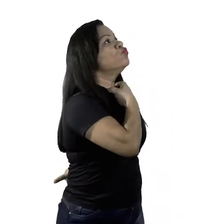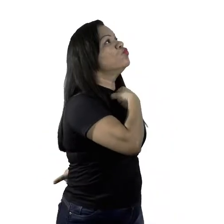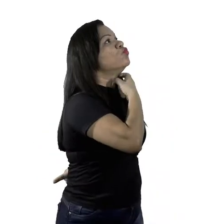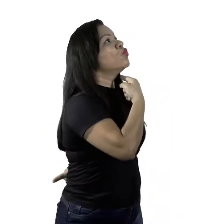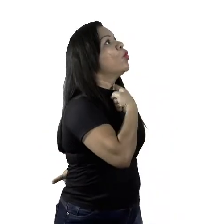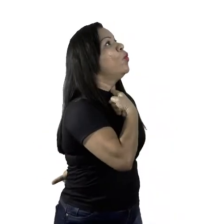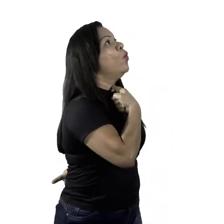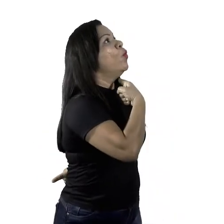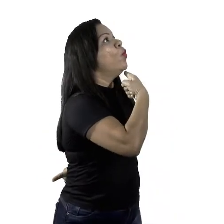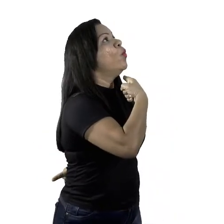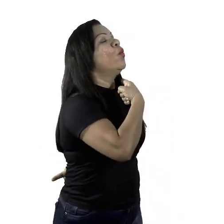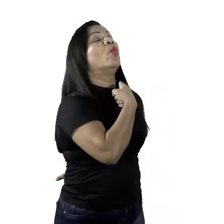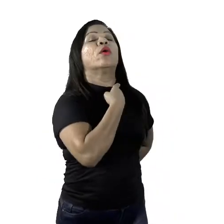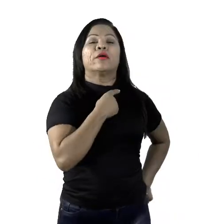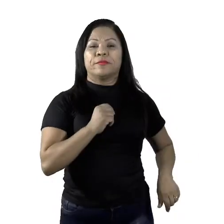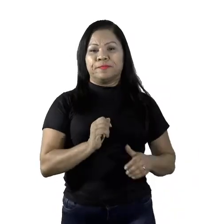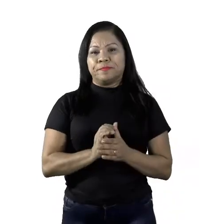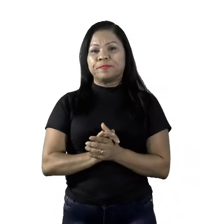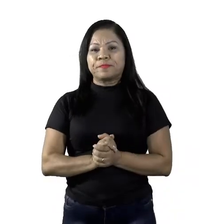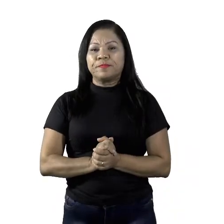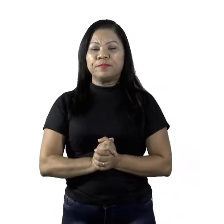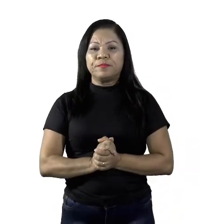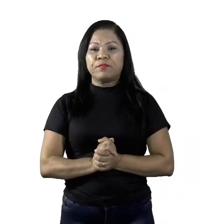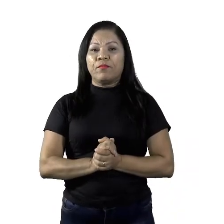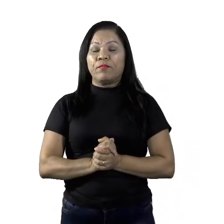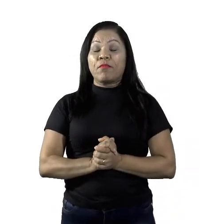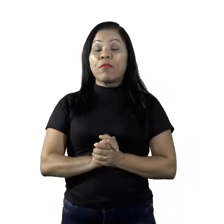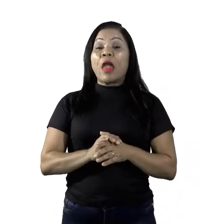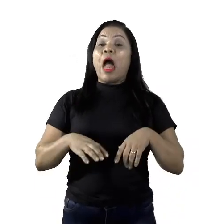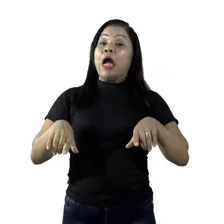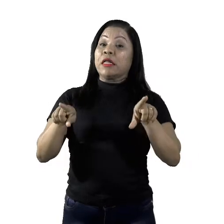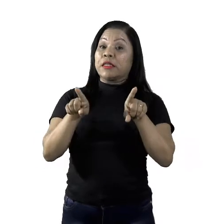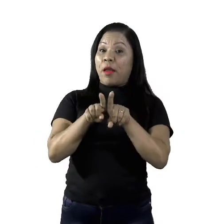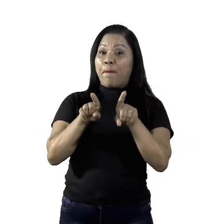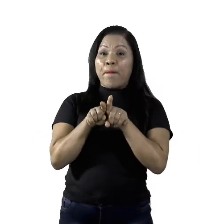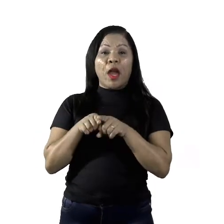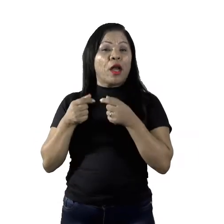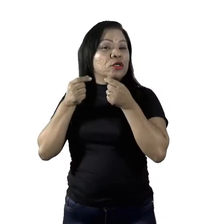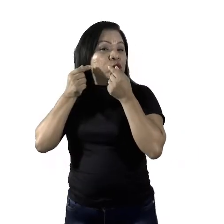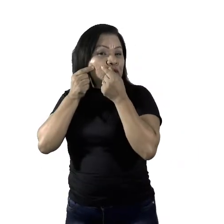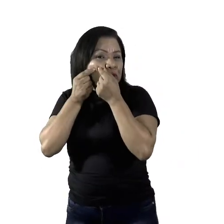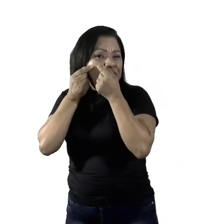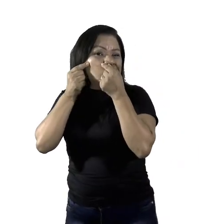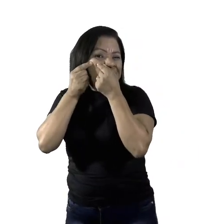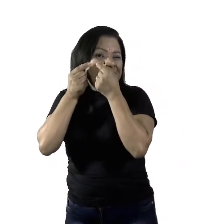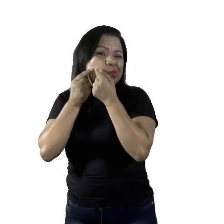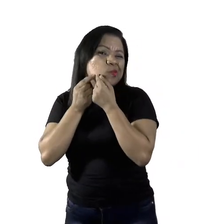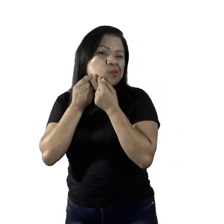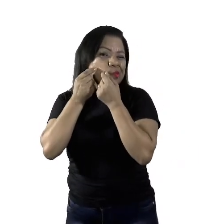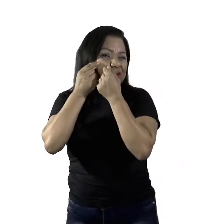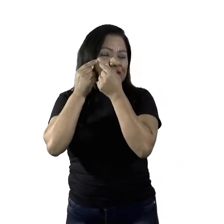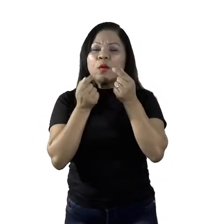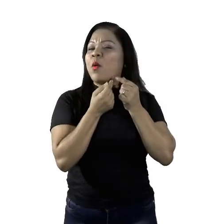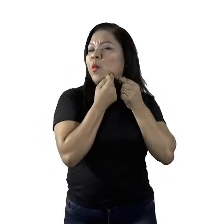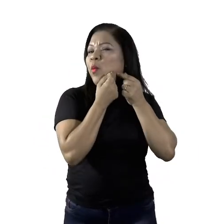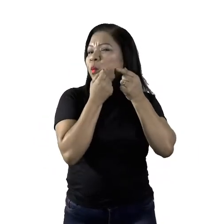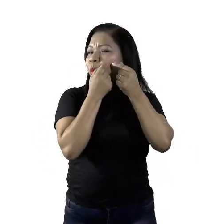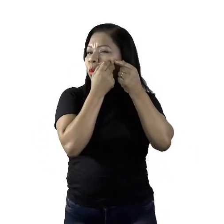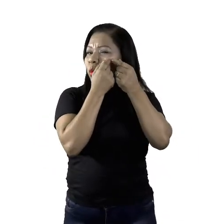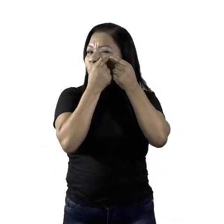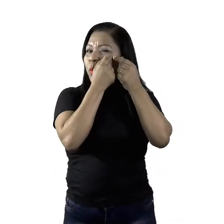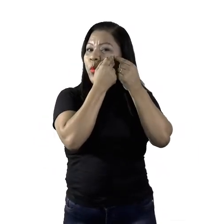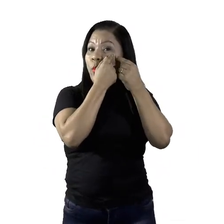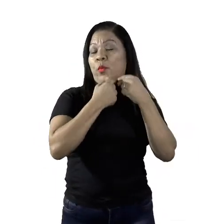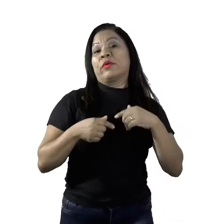à frente da garganta. Além do aparecimento de acne, que nada mais é do que essas espinhas que tanto